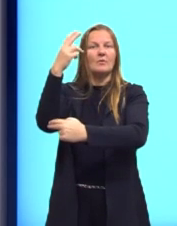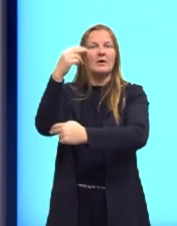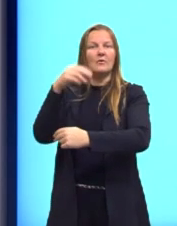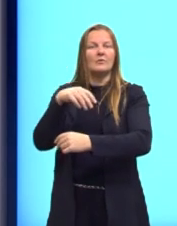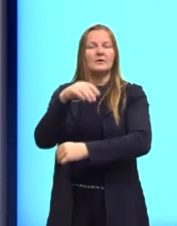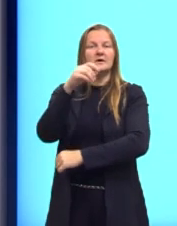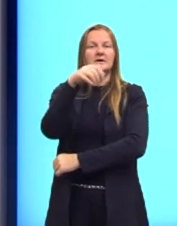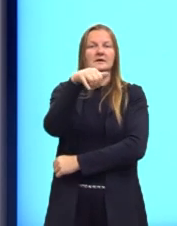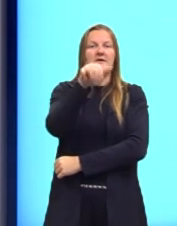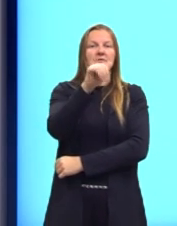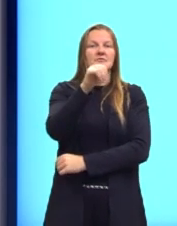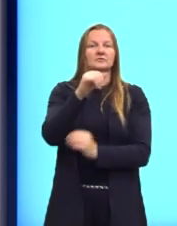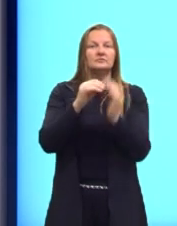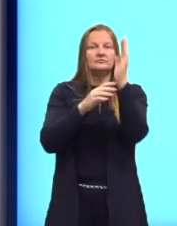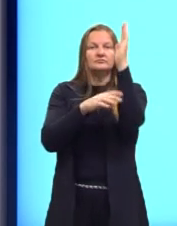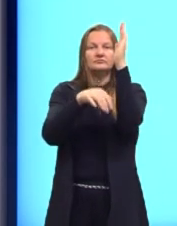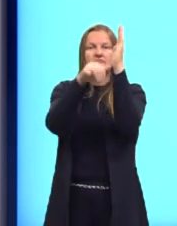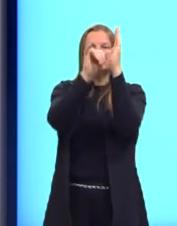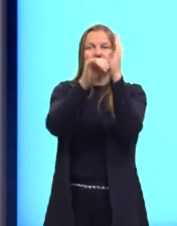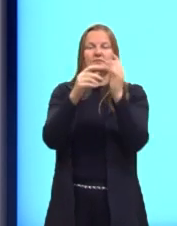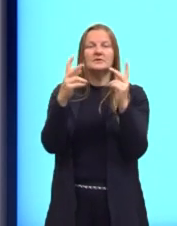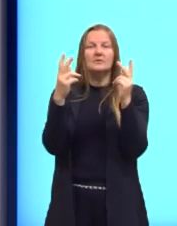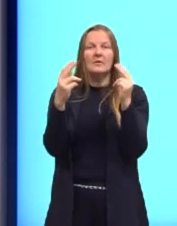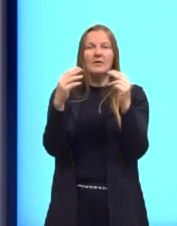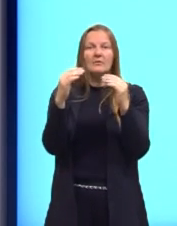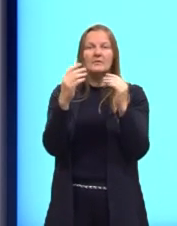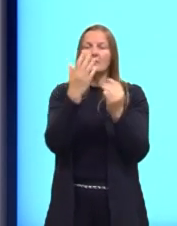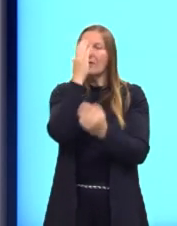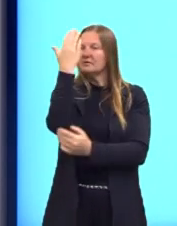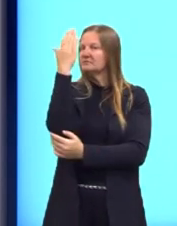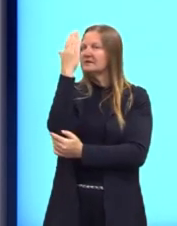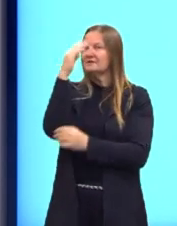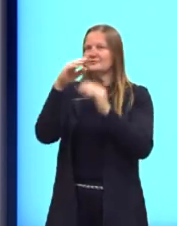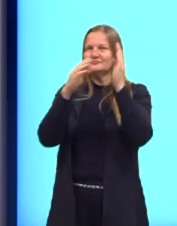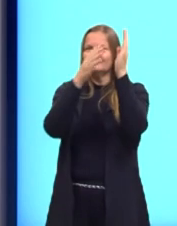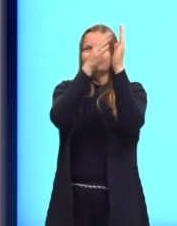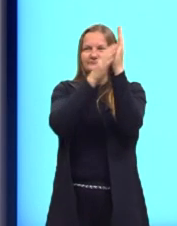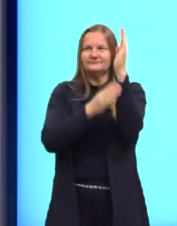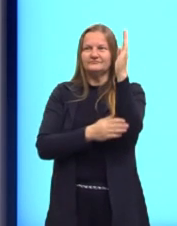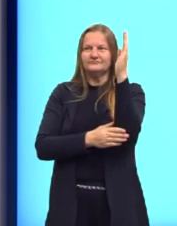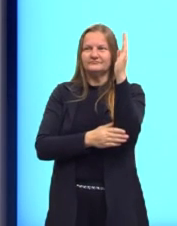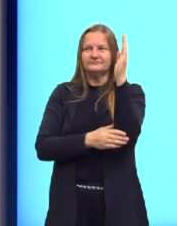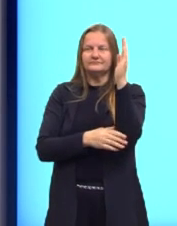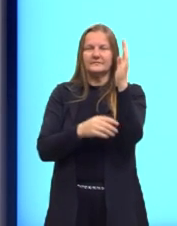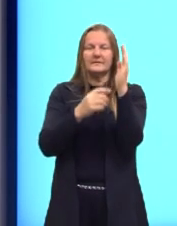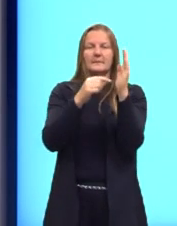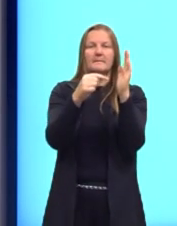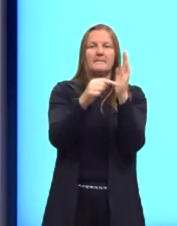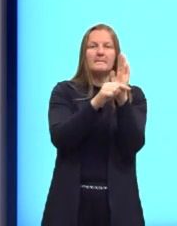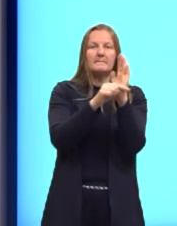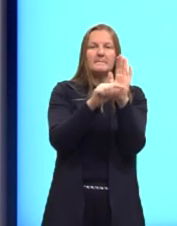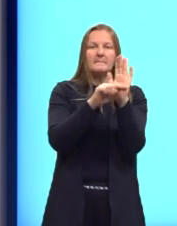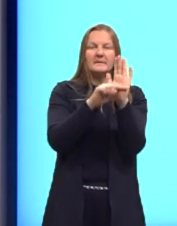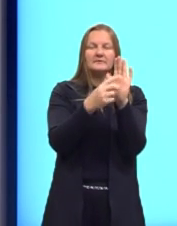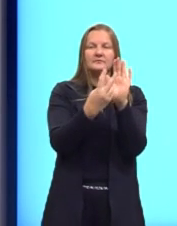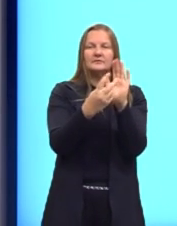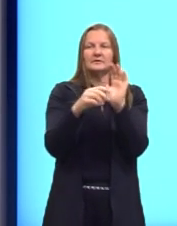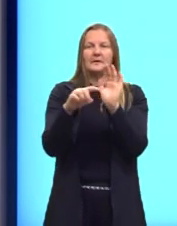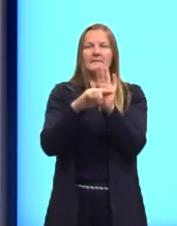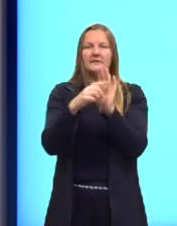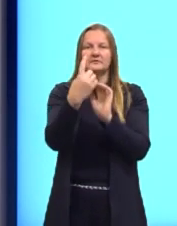de y, né? Ou a mesma imagem. Então, aqui tem marcado o ponto menos 2, menos um meio,